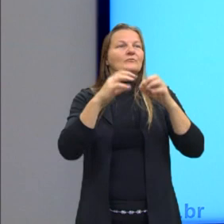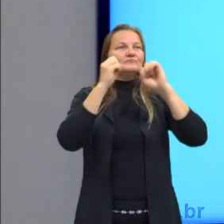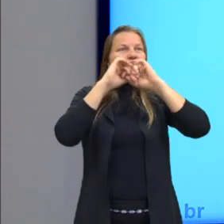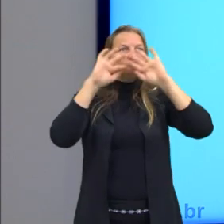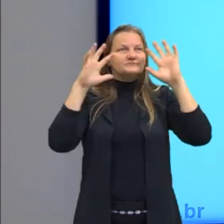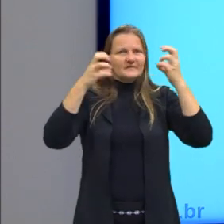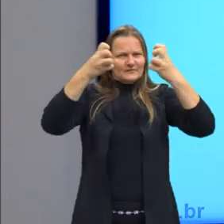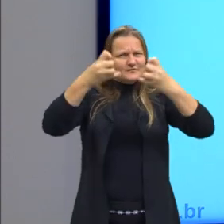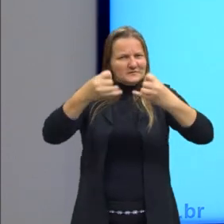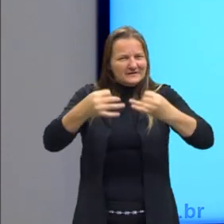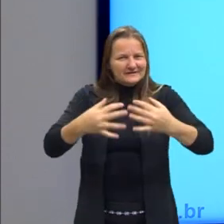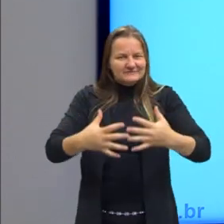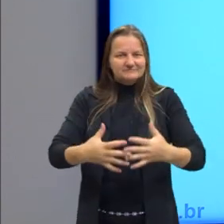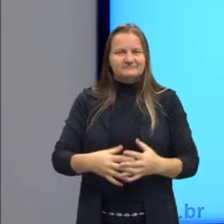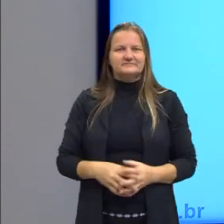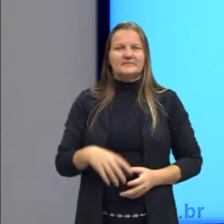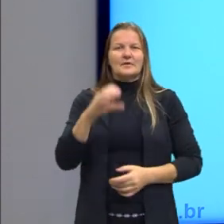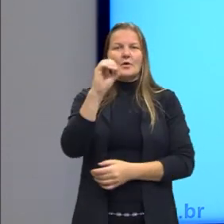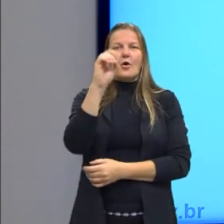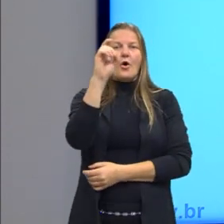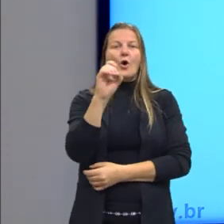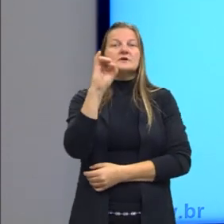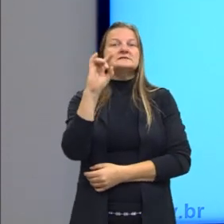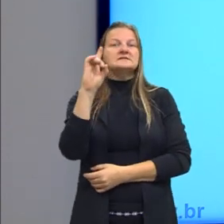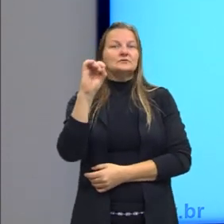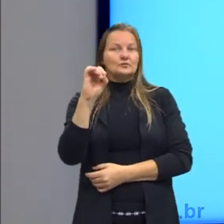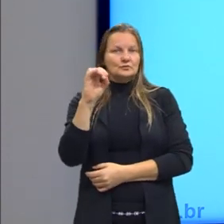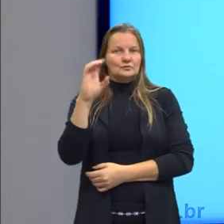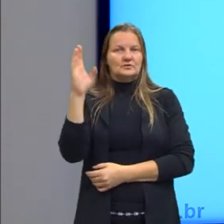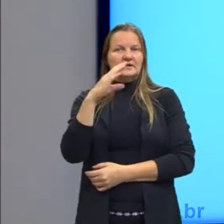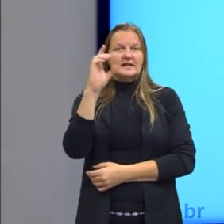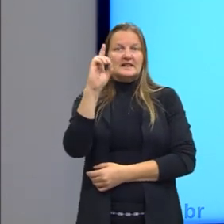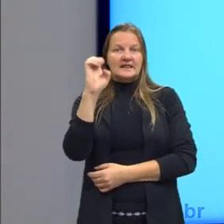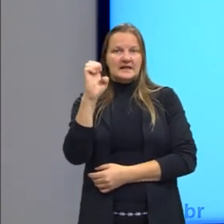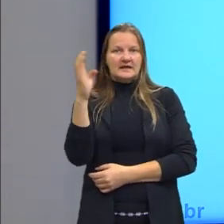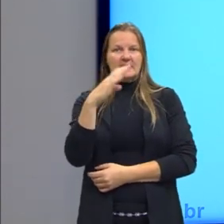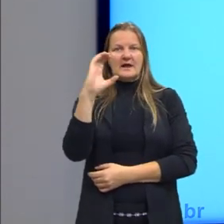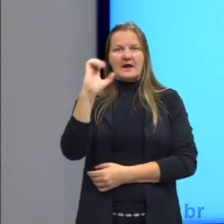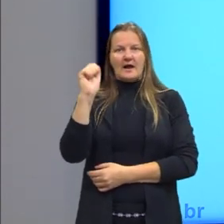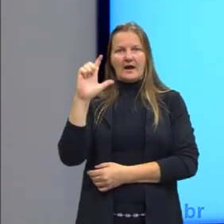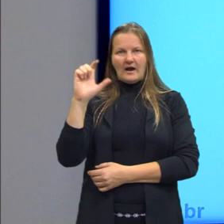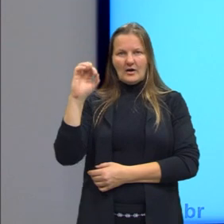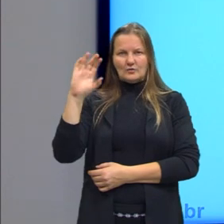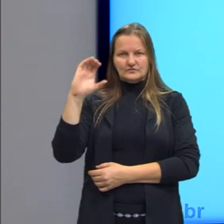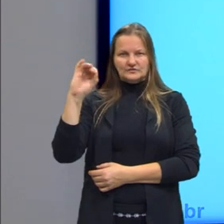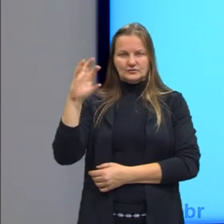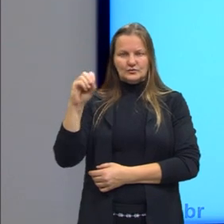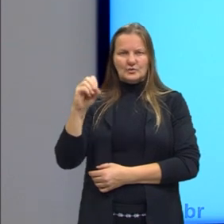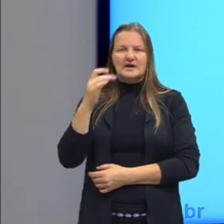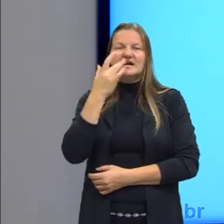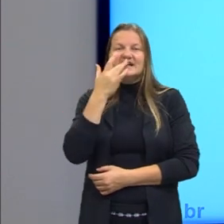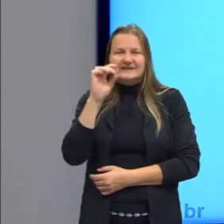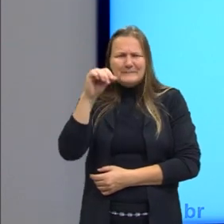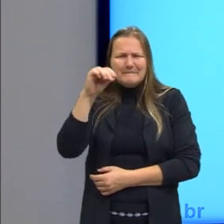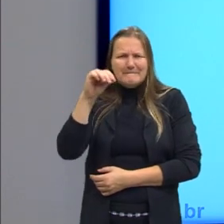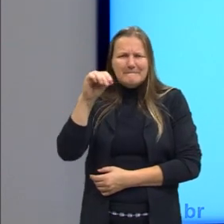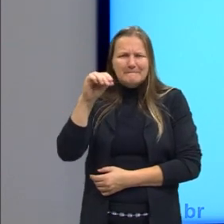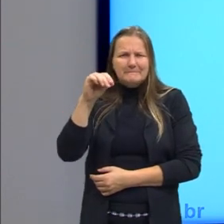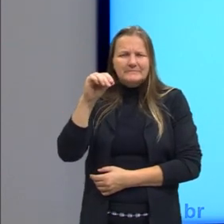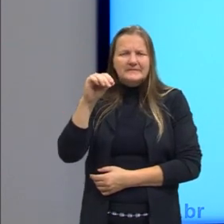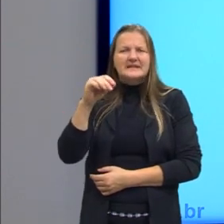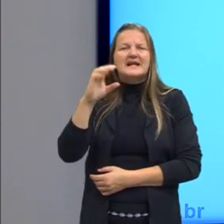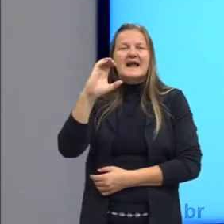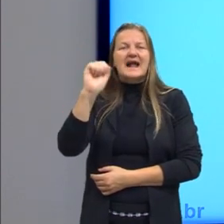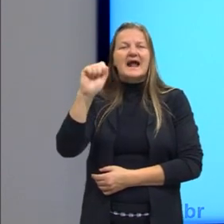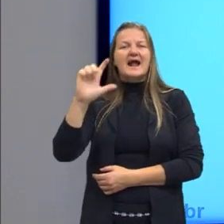pouquinho. Esse óxido de cálcio, o cal, comum aí utilizado na pintura de muros e árvores, em água,